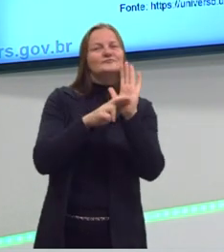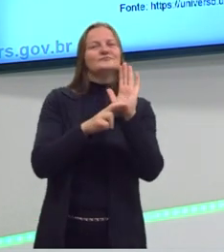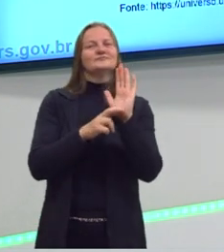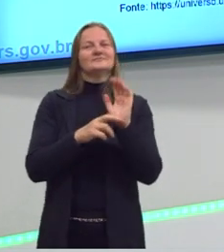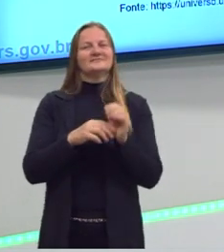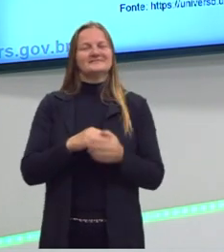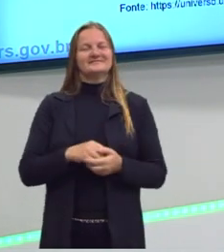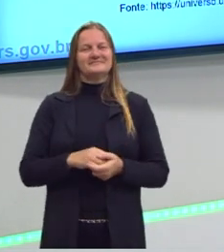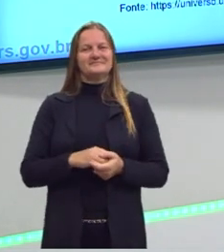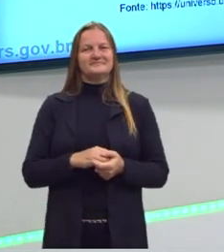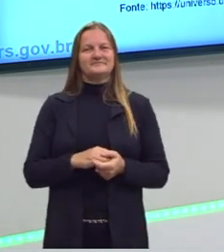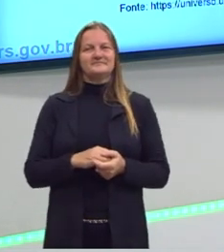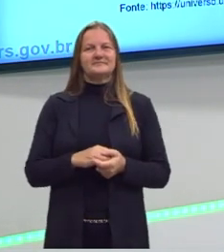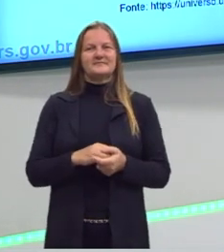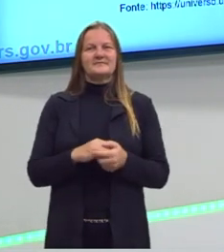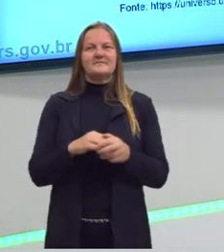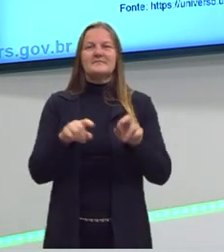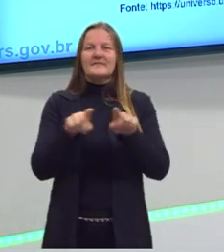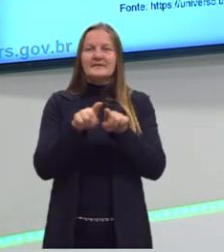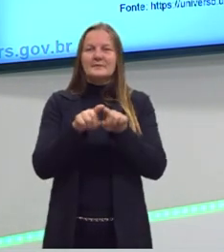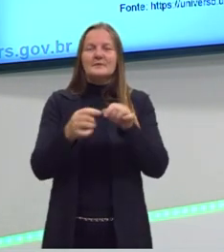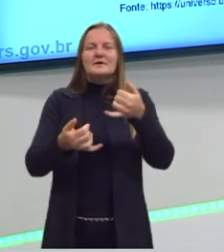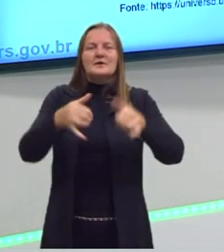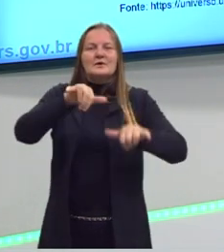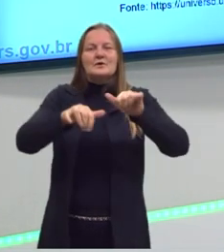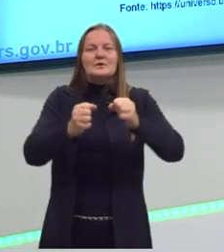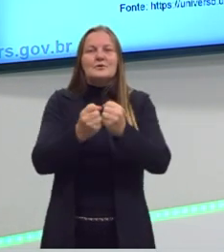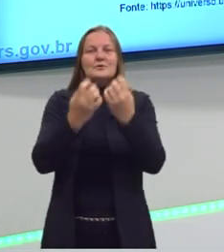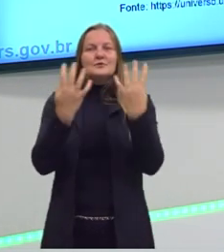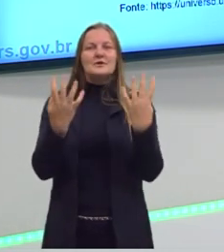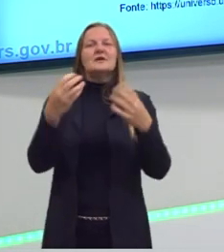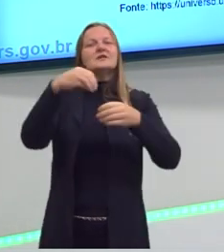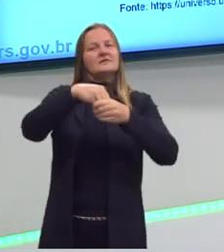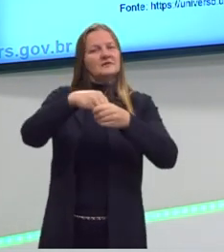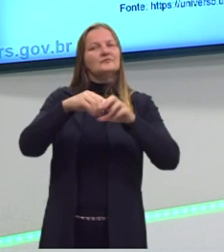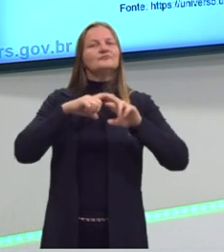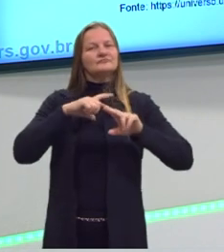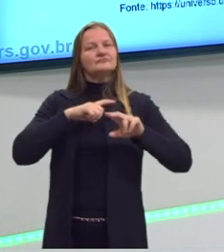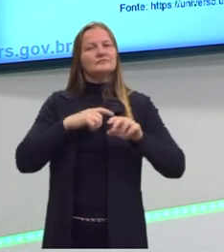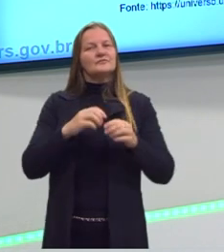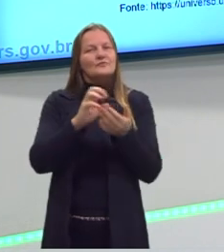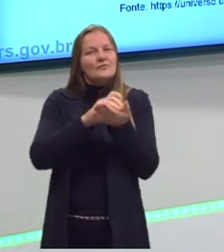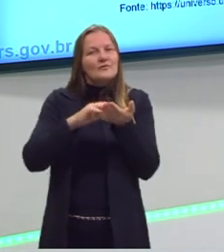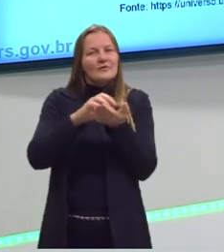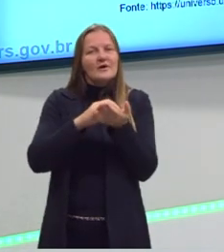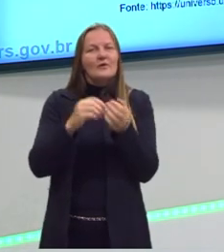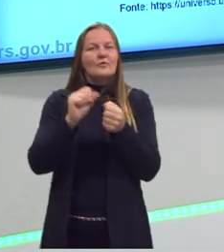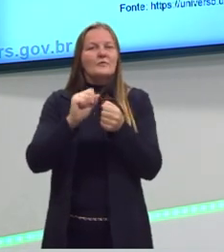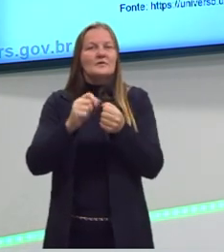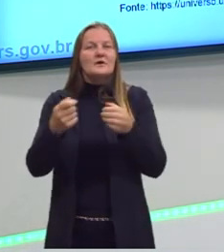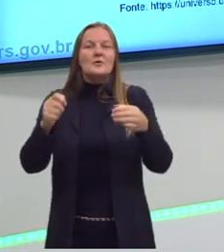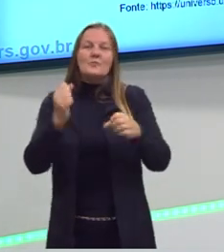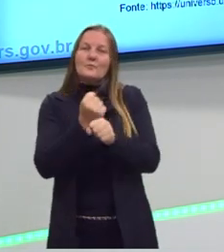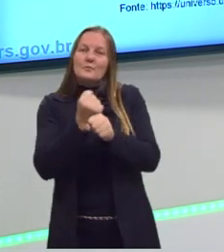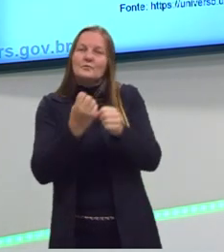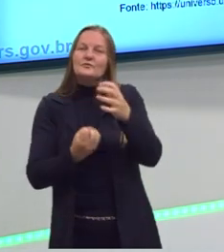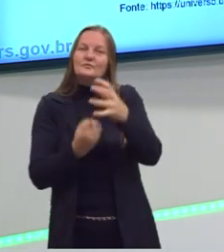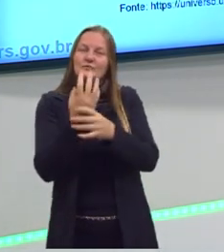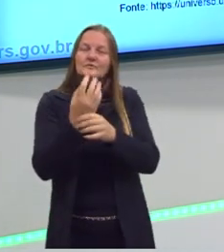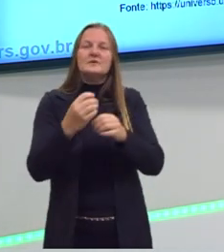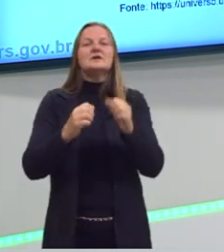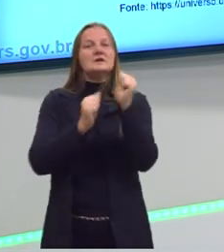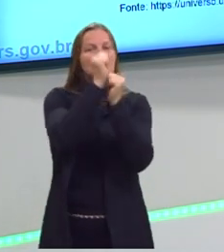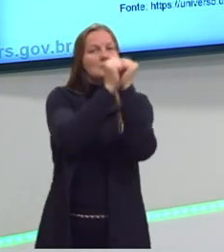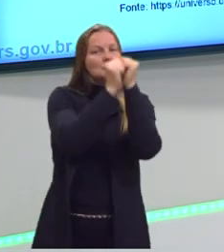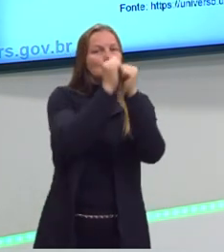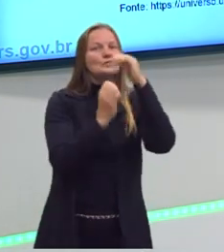Quando eu falei de reações, eu falei de receitas. E a estequiometria está dentro desse cálculo de produção, tanto na indústria